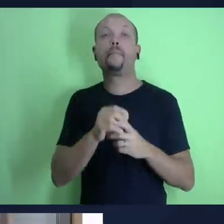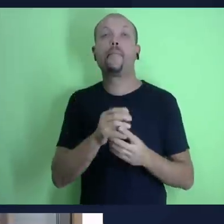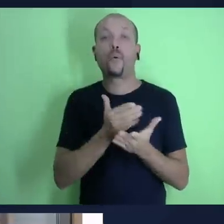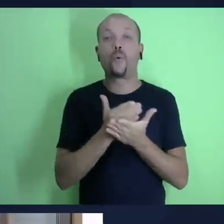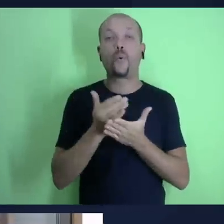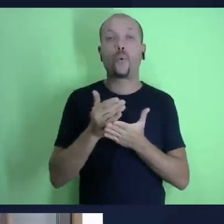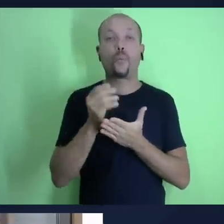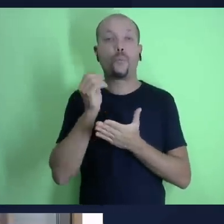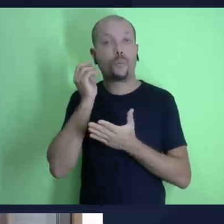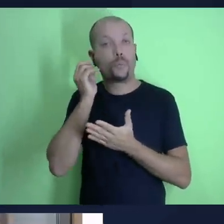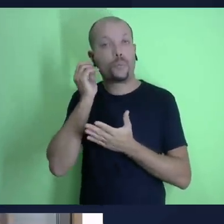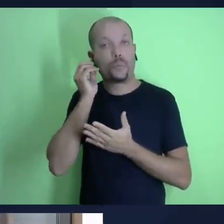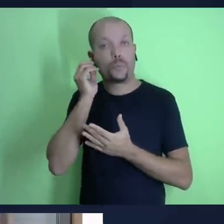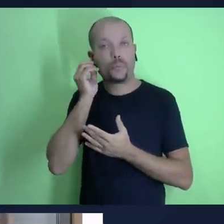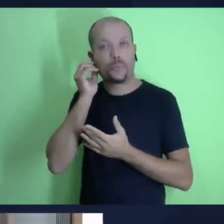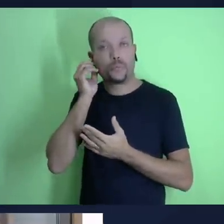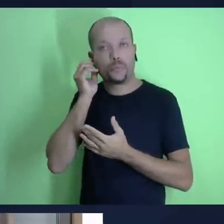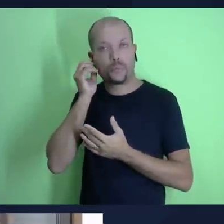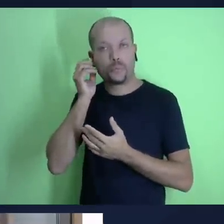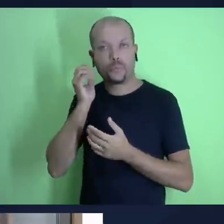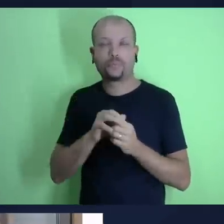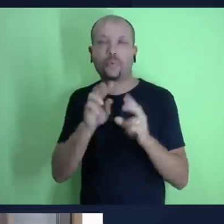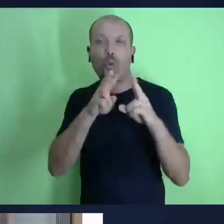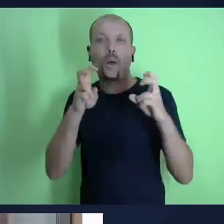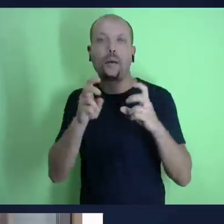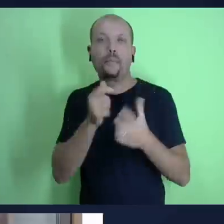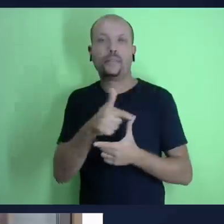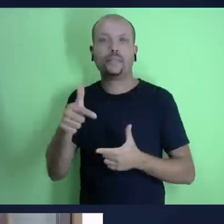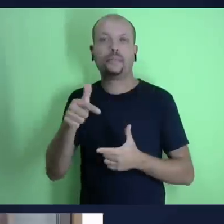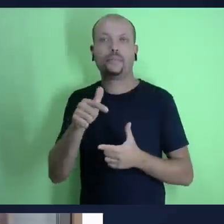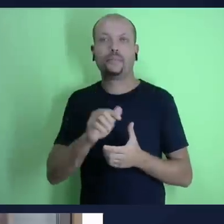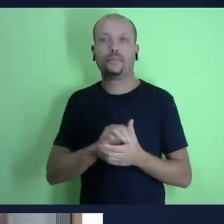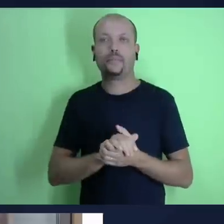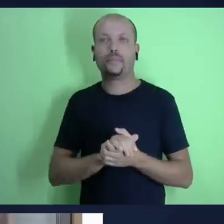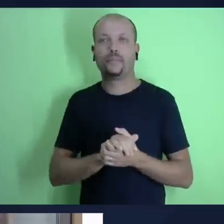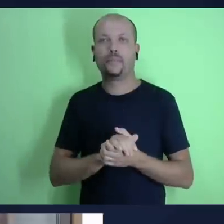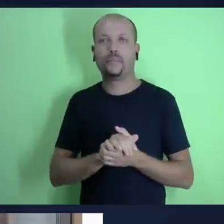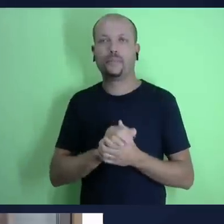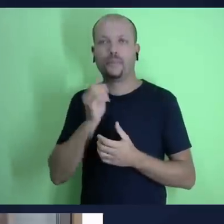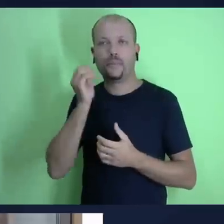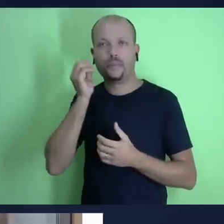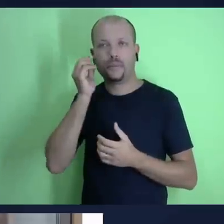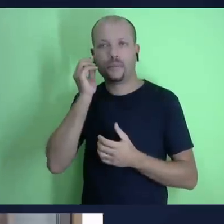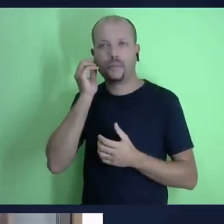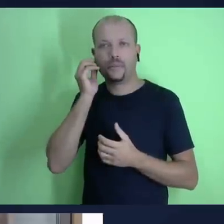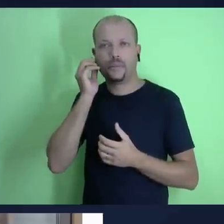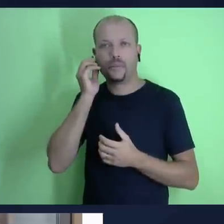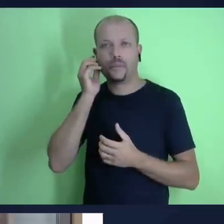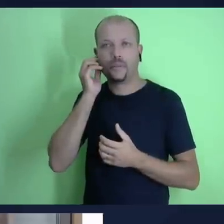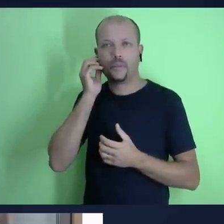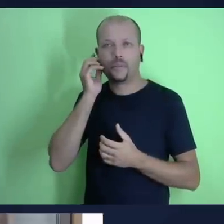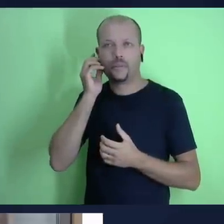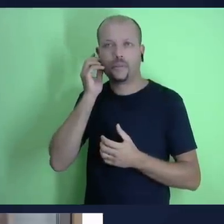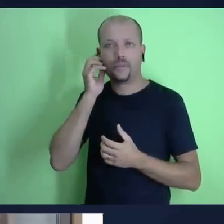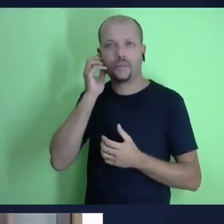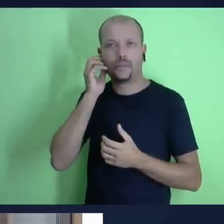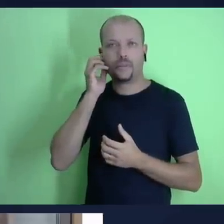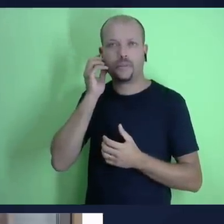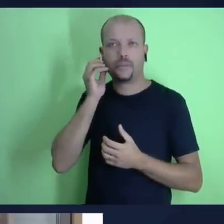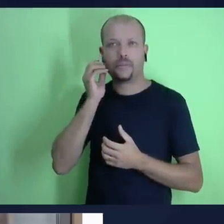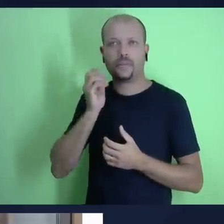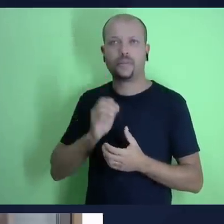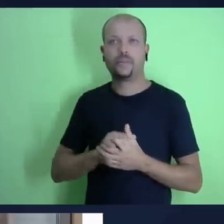tema inicial desta semana deste trimestre na verdade e o tema desta semana tem como título